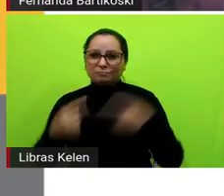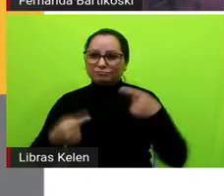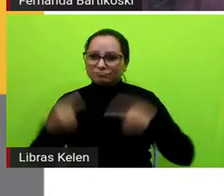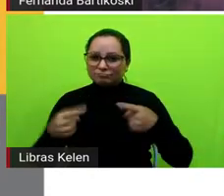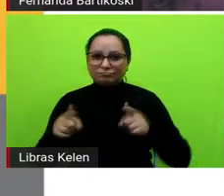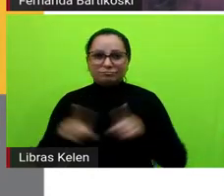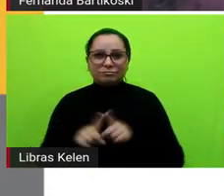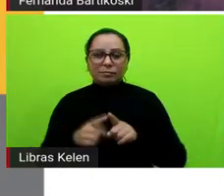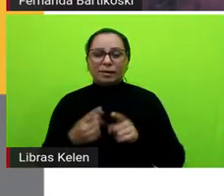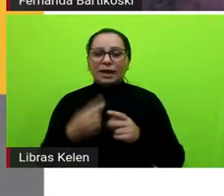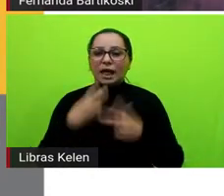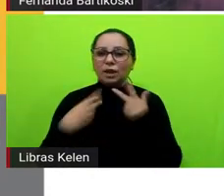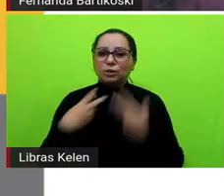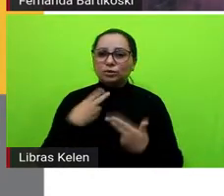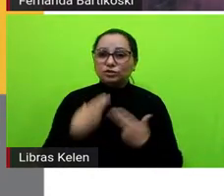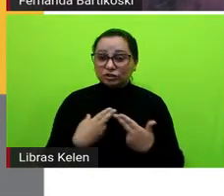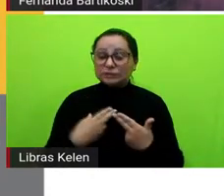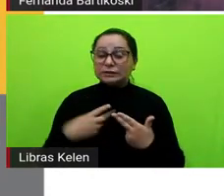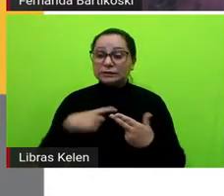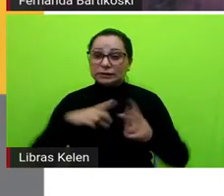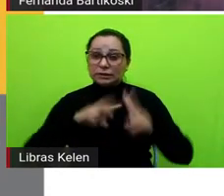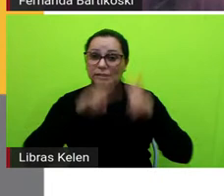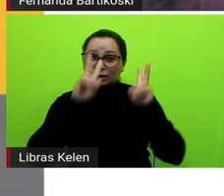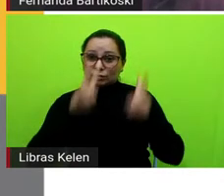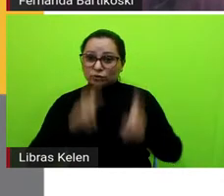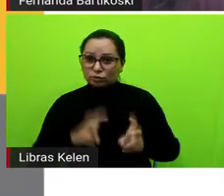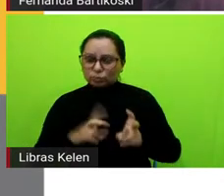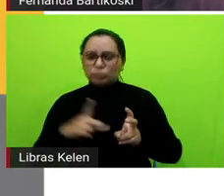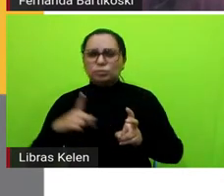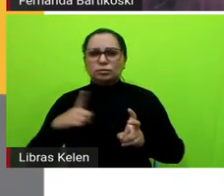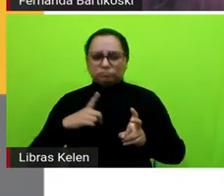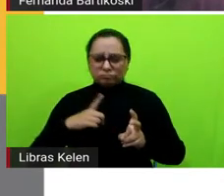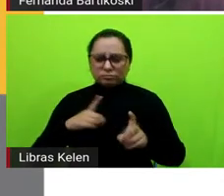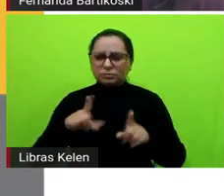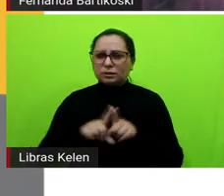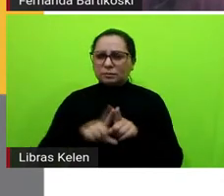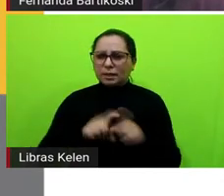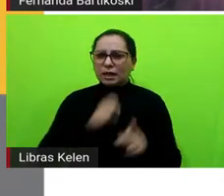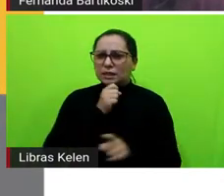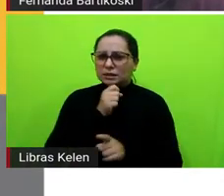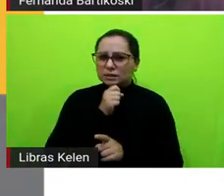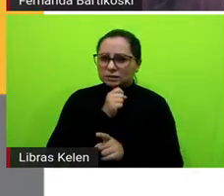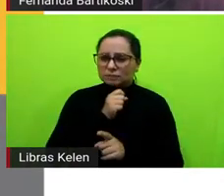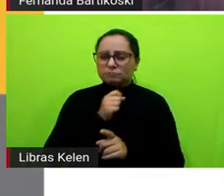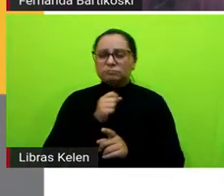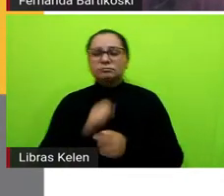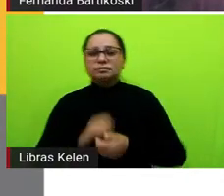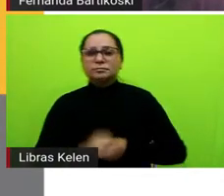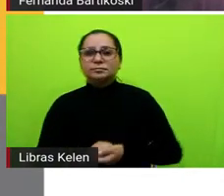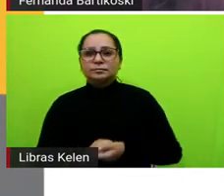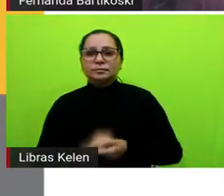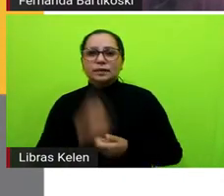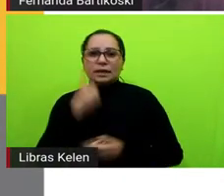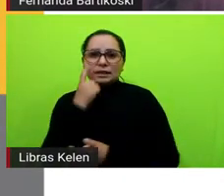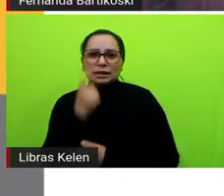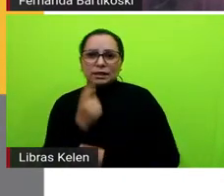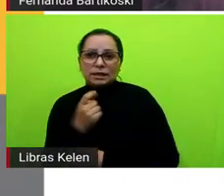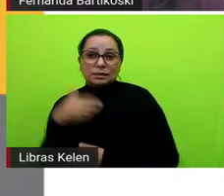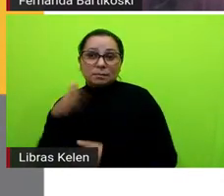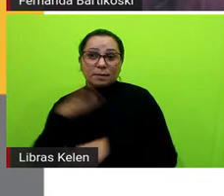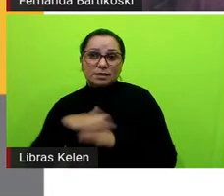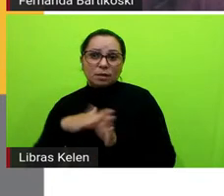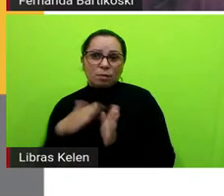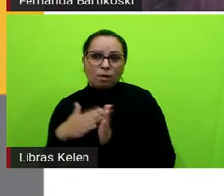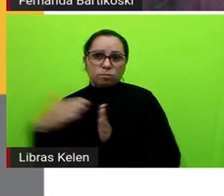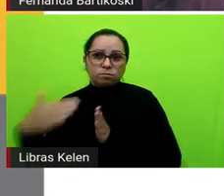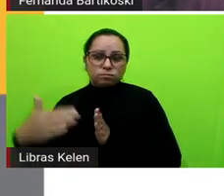notícia trata de um tema efêmero, né, e a reportagem de um tema de mais, de interesse mais duradouro. Tragédias